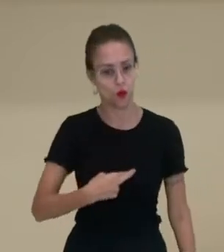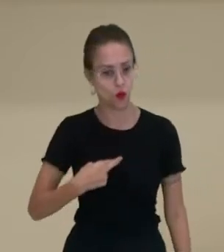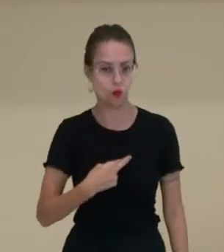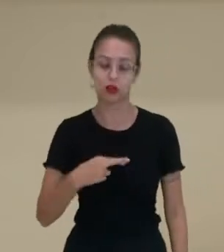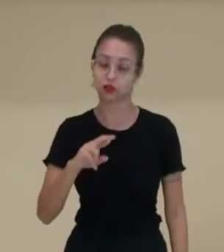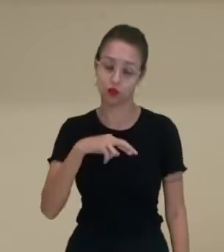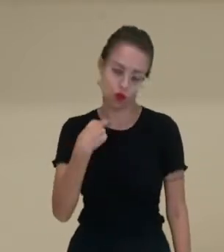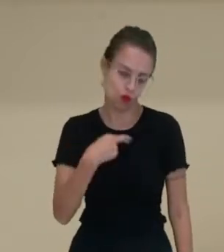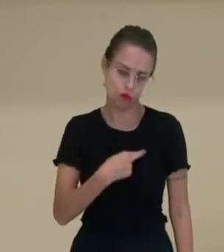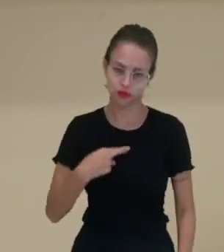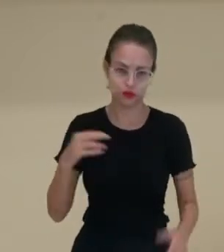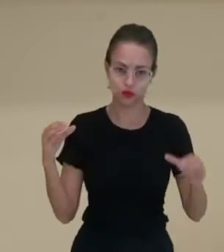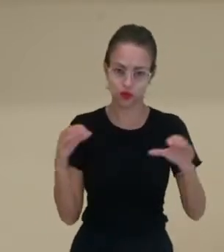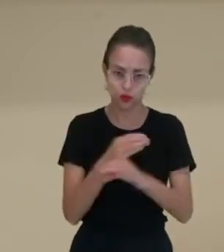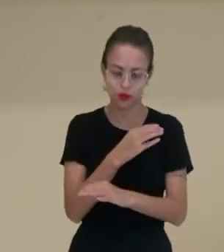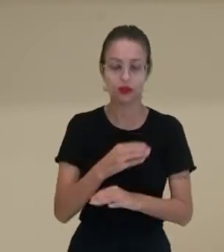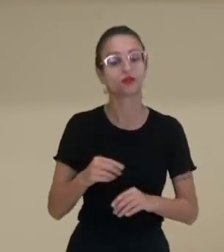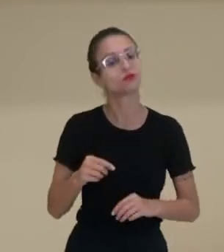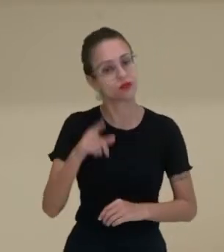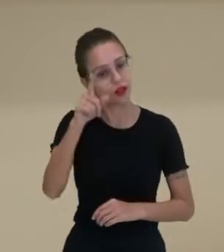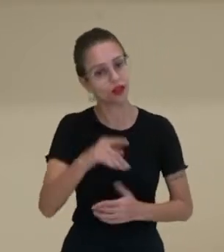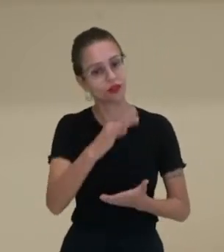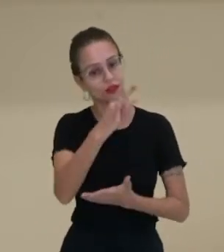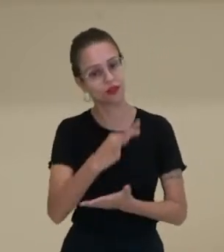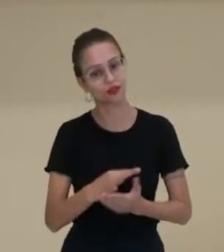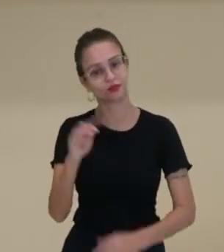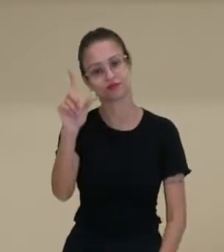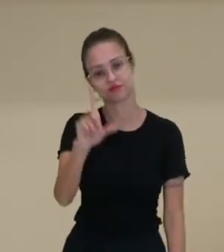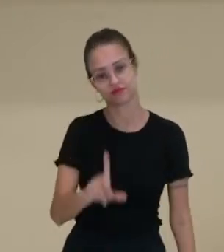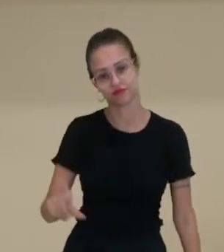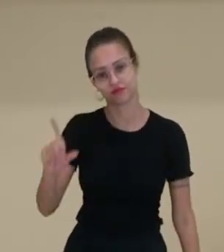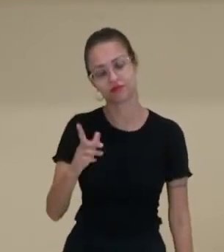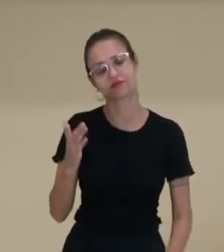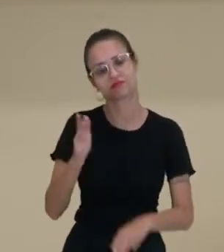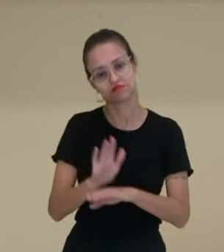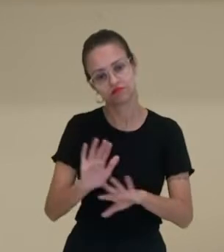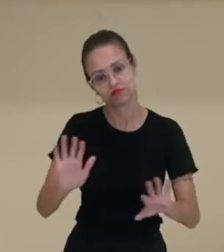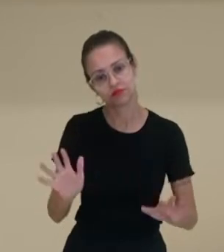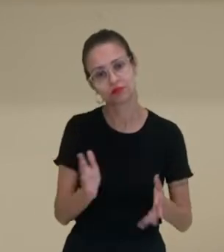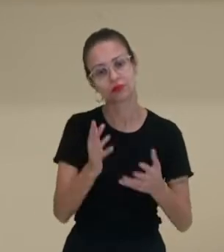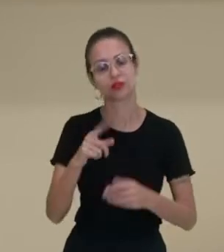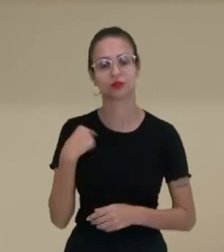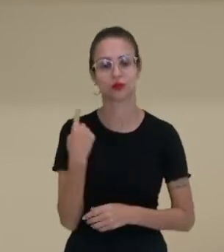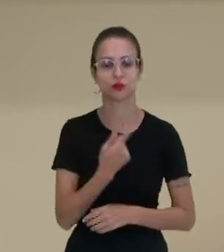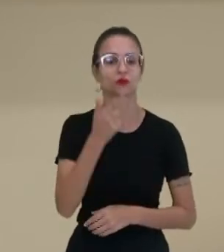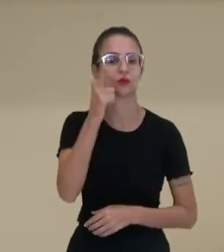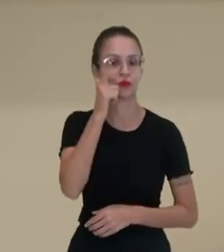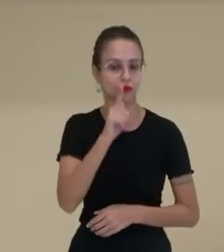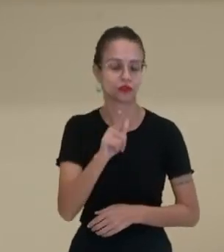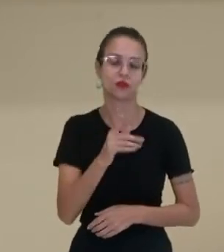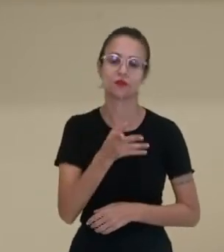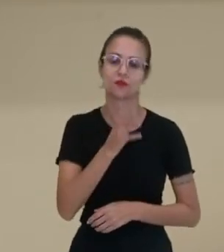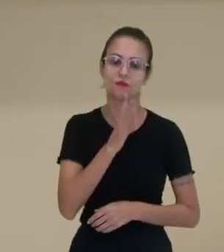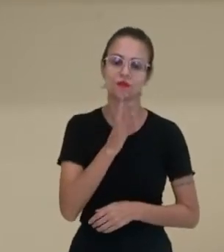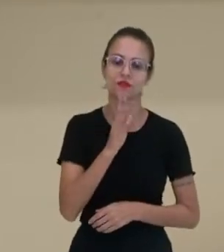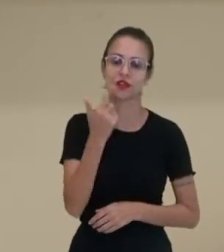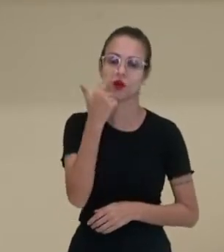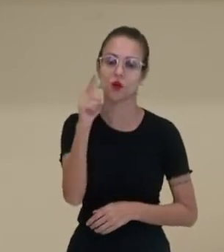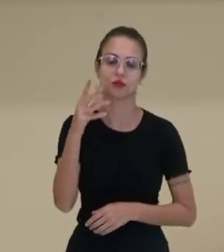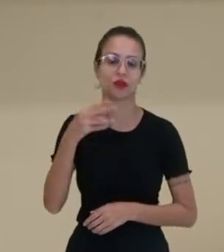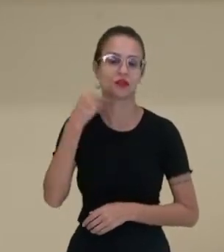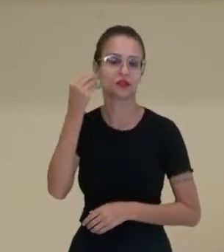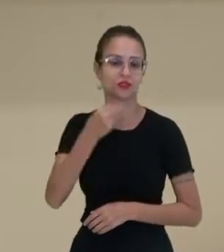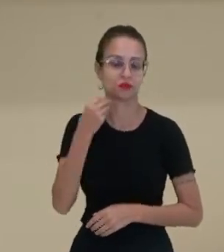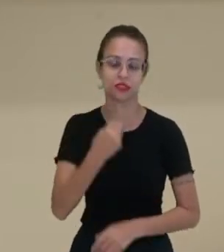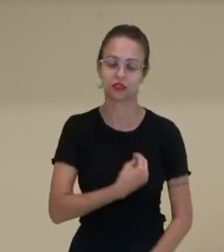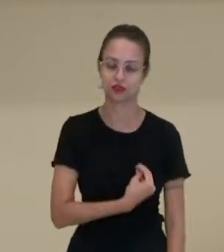íntegra, né? Que são aí os textos da literatura que contribuem para que nós possamos conhecer outras experiências